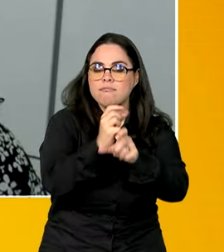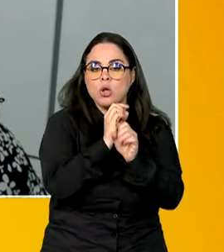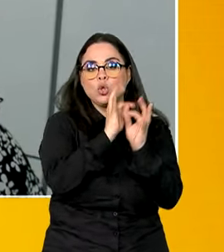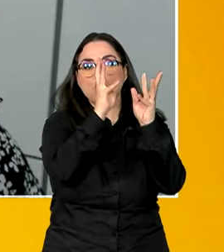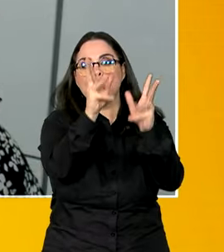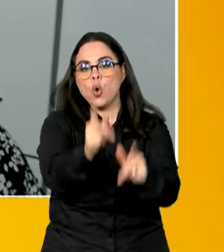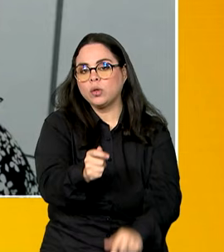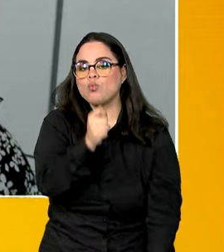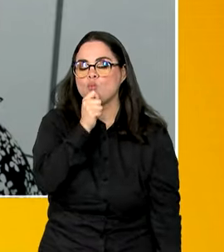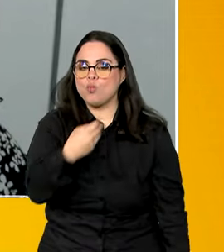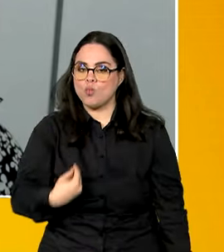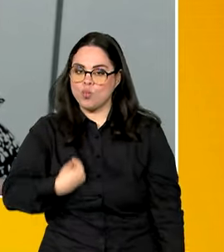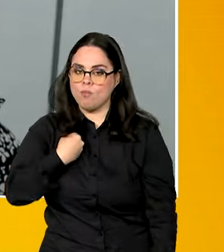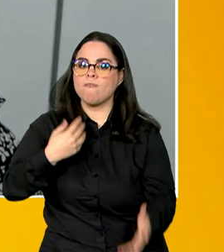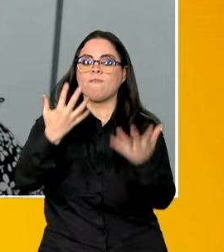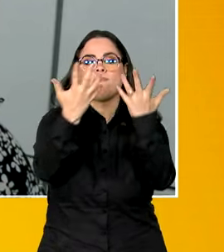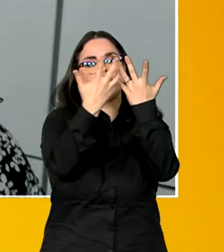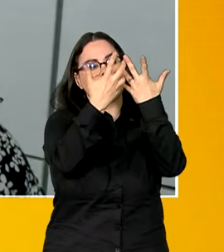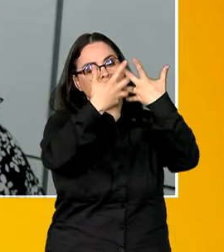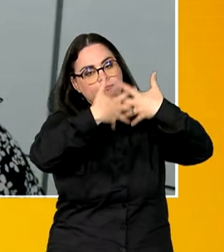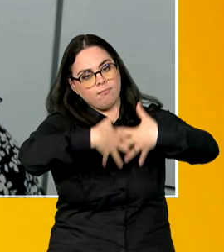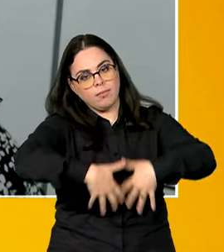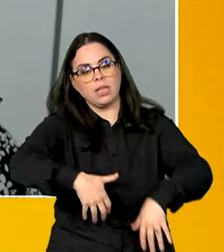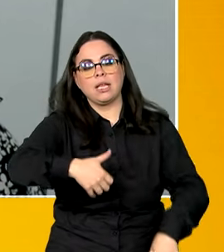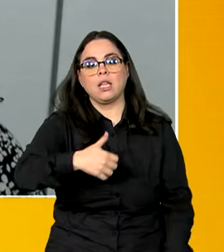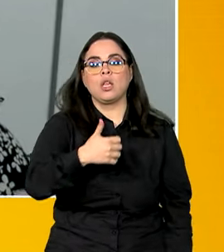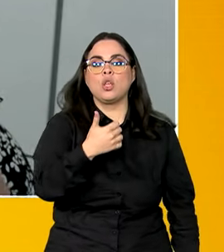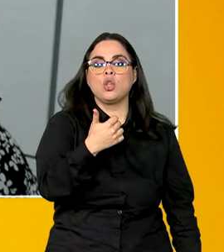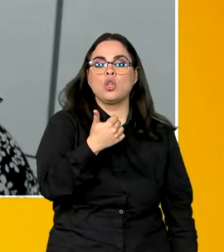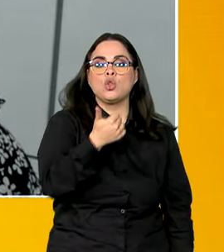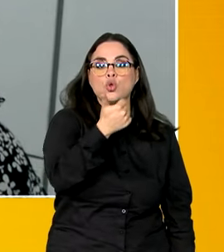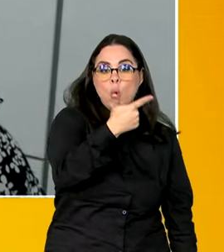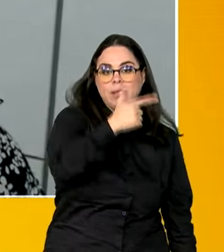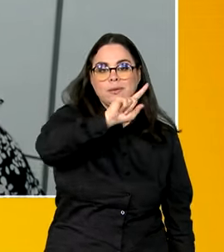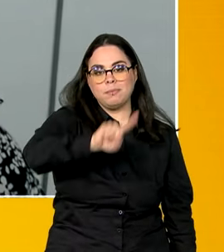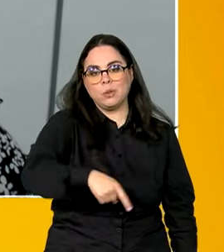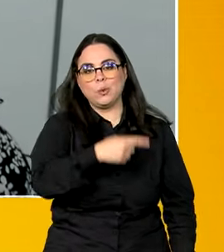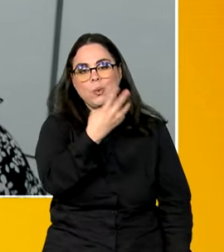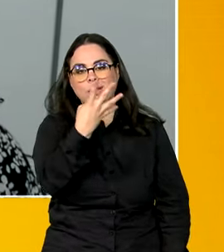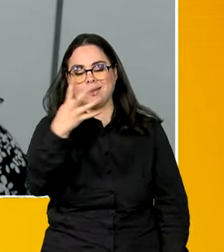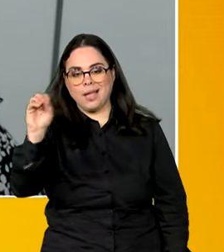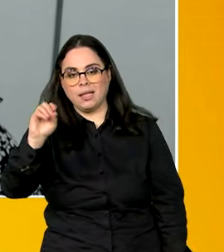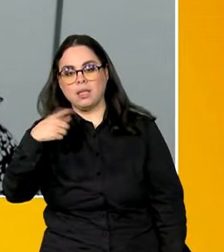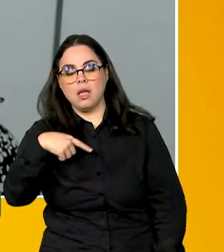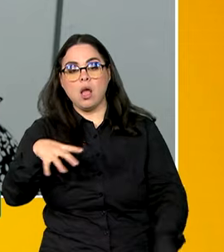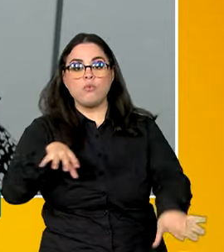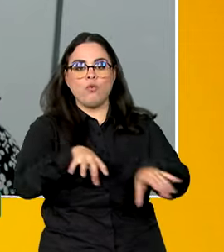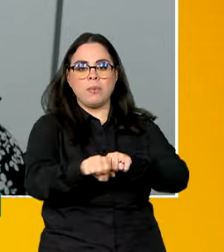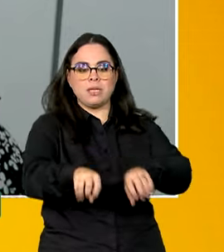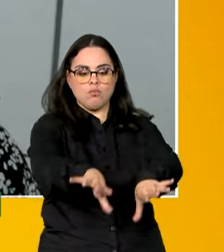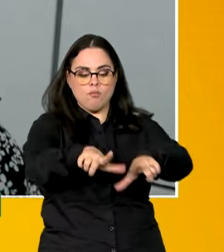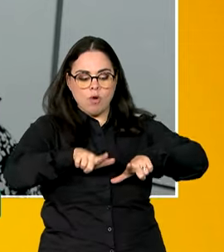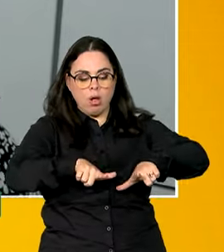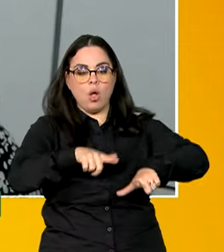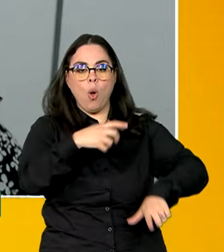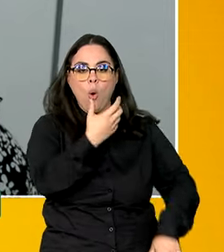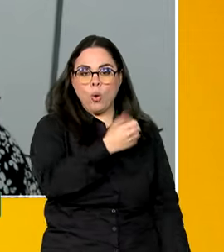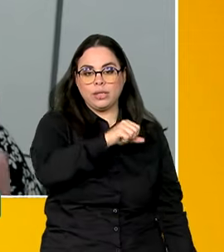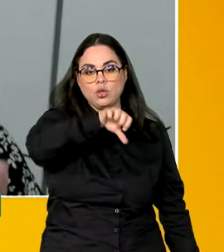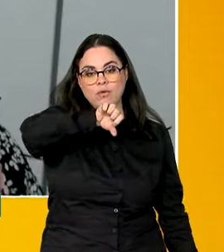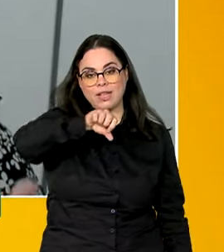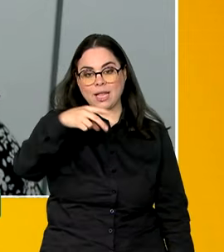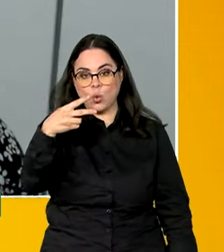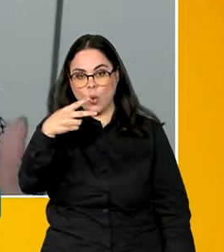que ainda estão em funcionamento, em torno de 2.400, nós habilitamos 892 cozinhas.